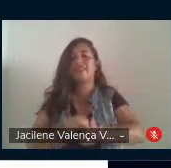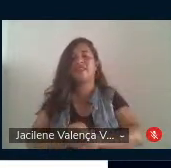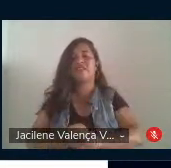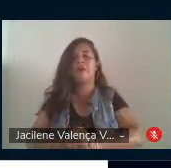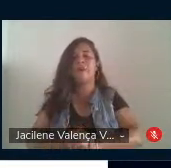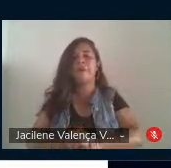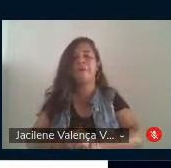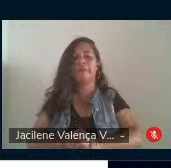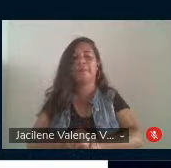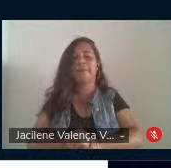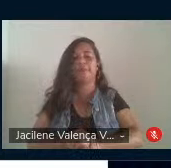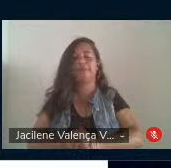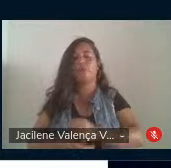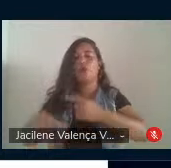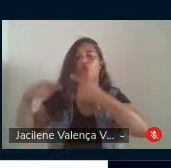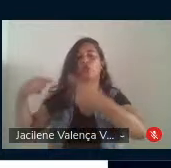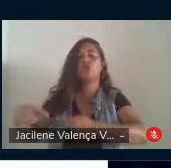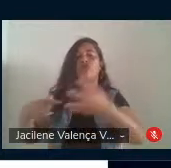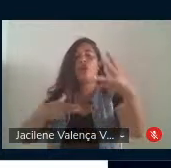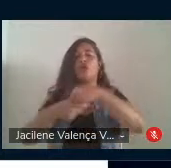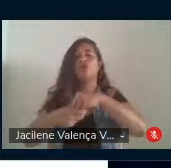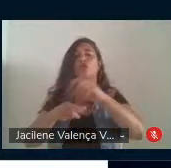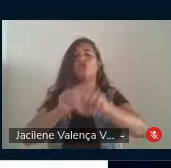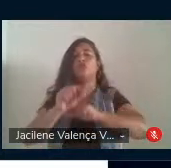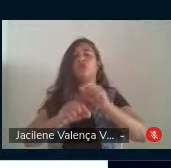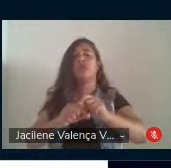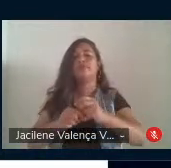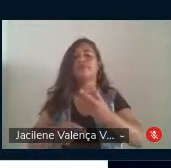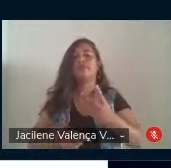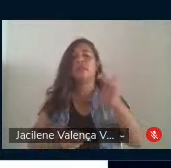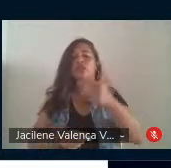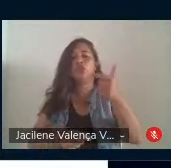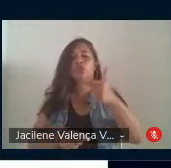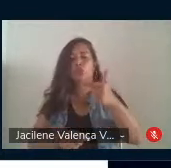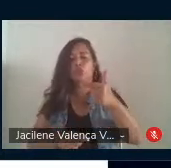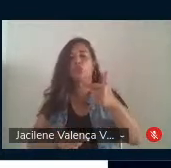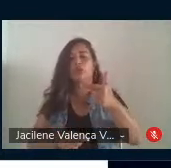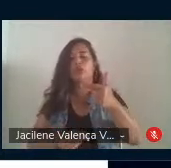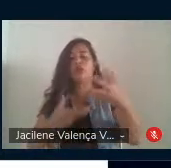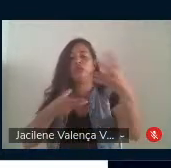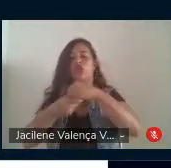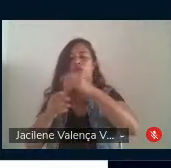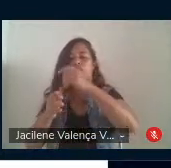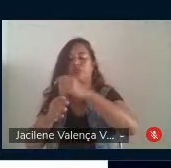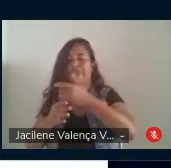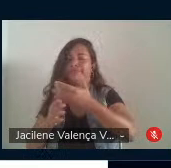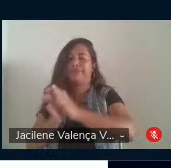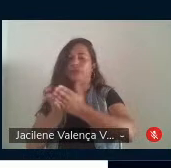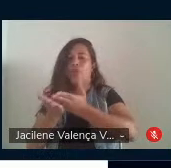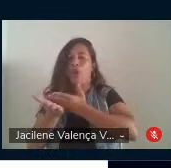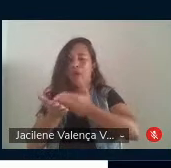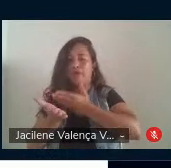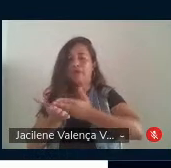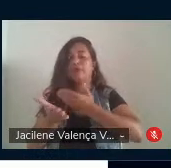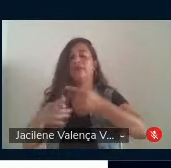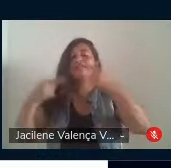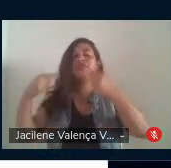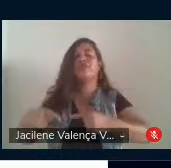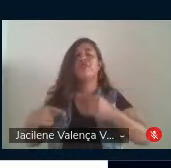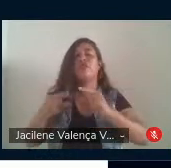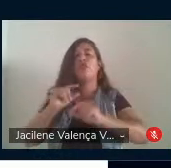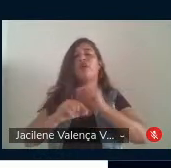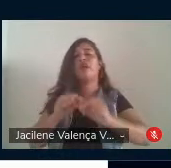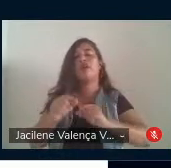o desafio está dentro da segunda parte do livro, em que nos desafia a tomar o